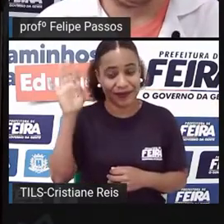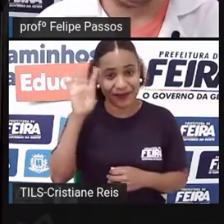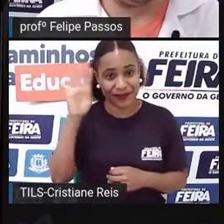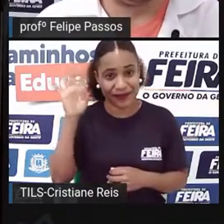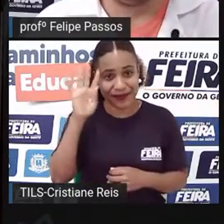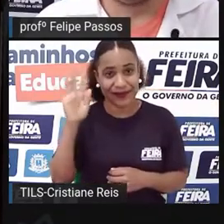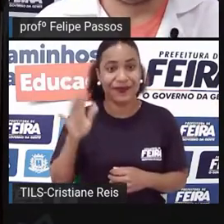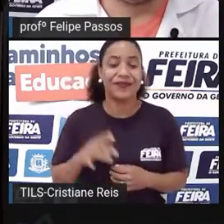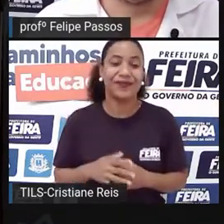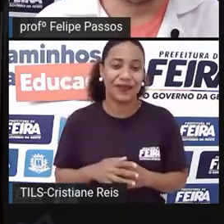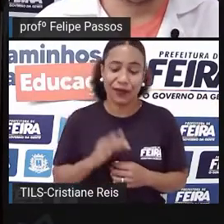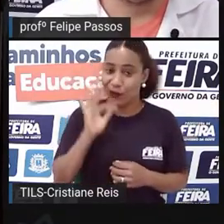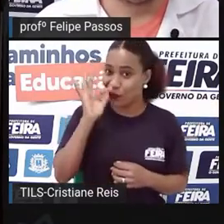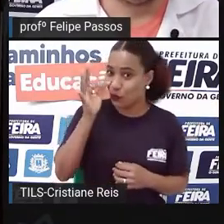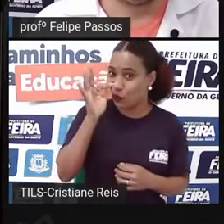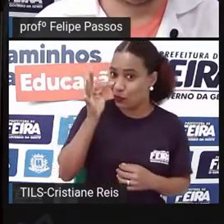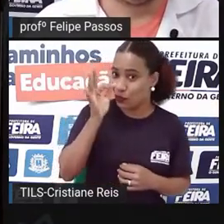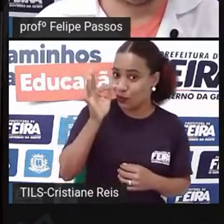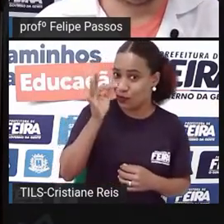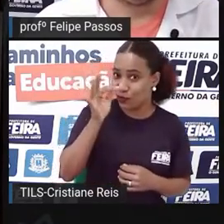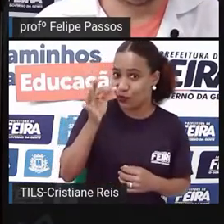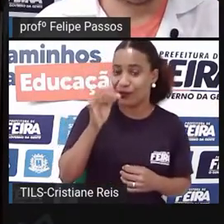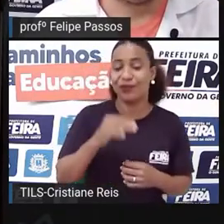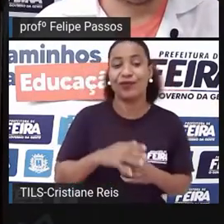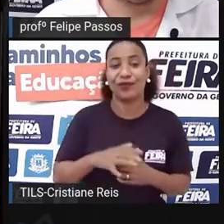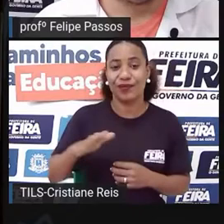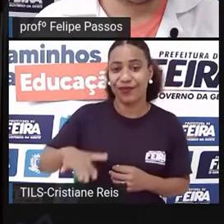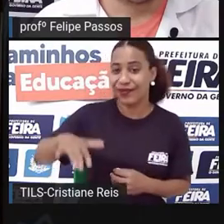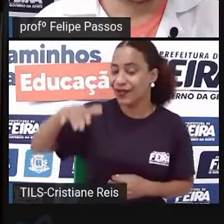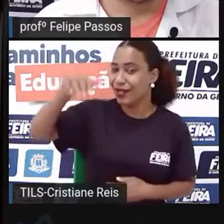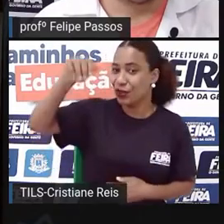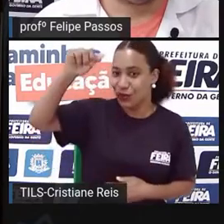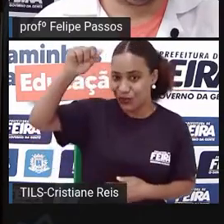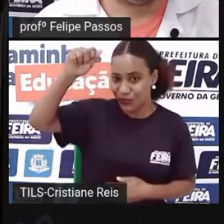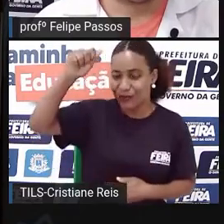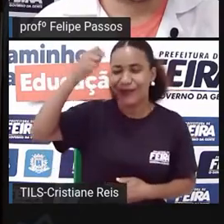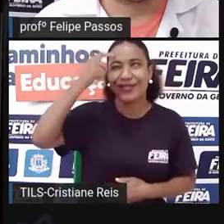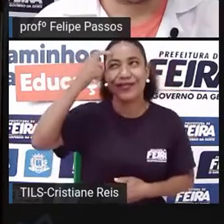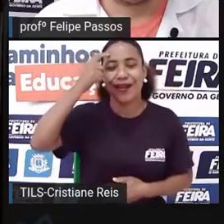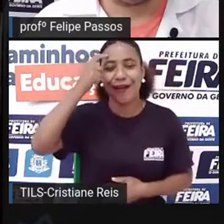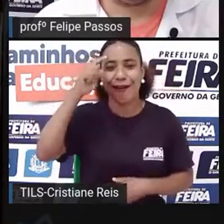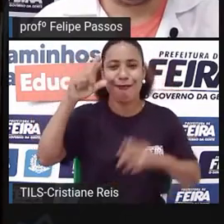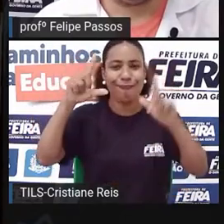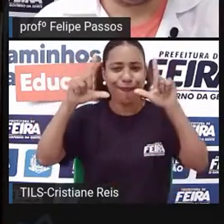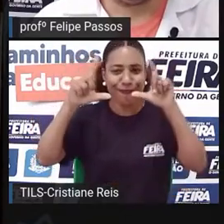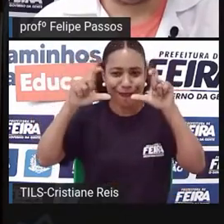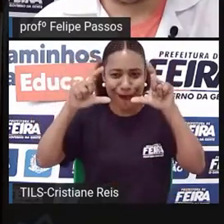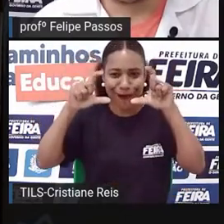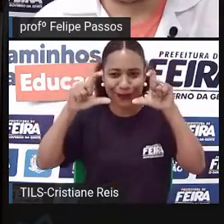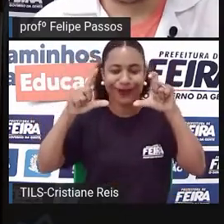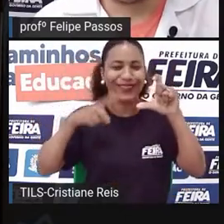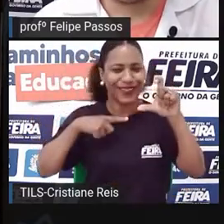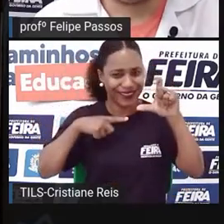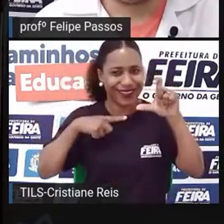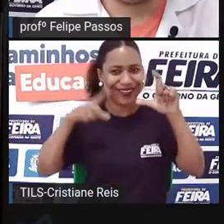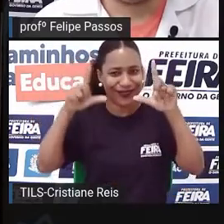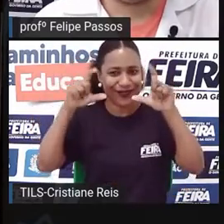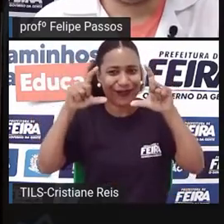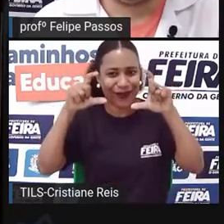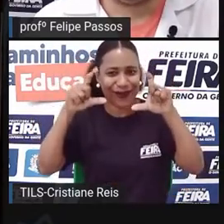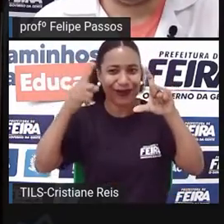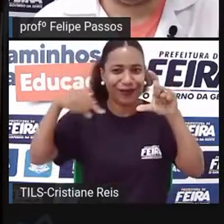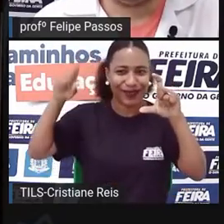forem adultos, vocês vão ter uma lembrança, você olhar uma foto, eu acho que vocês já devem ter sentido isso, uma foto de vocês